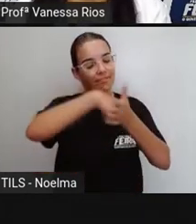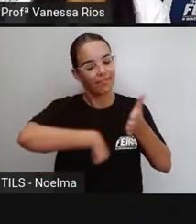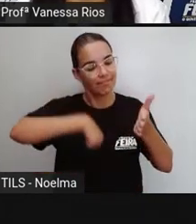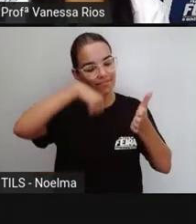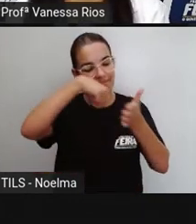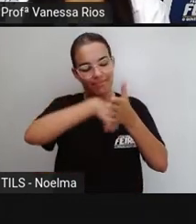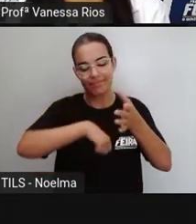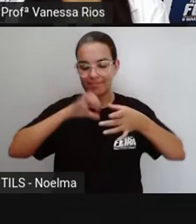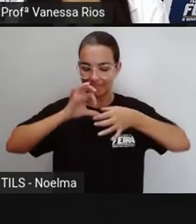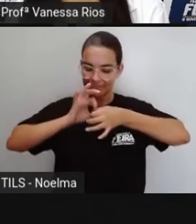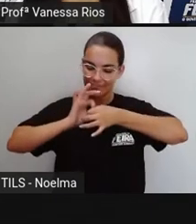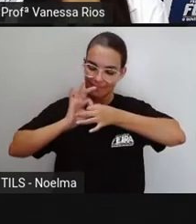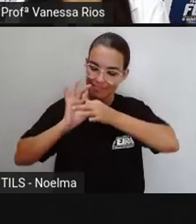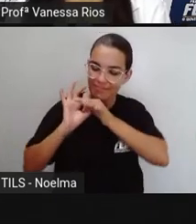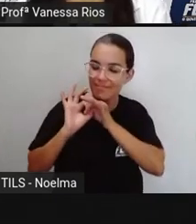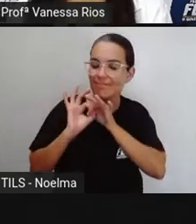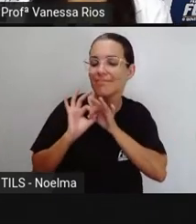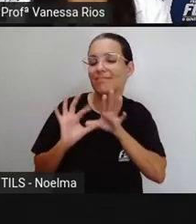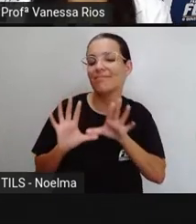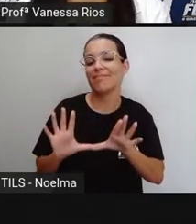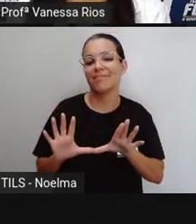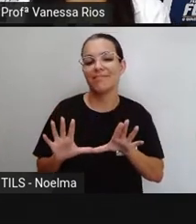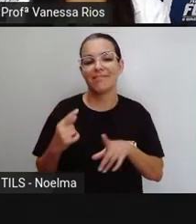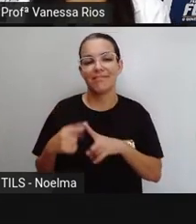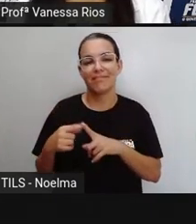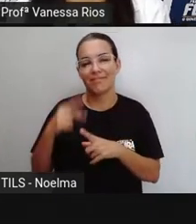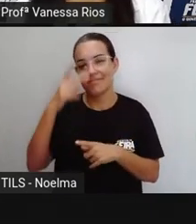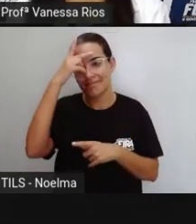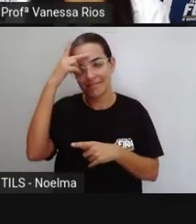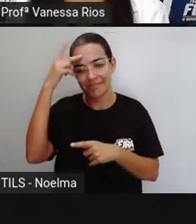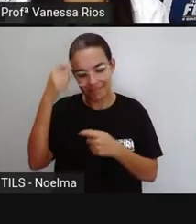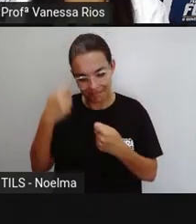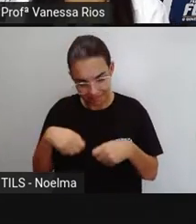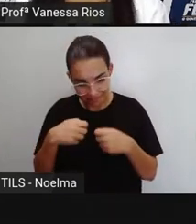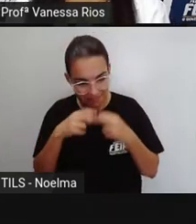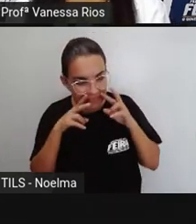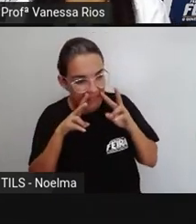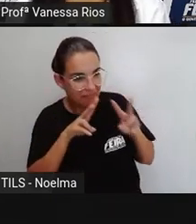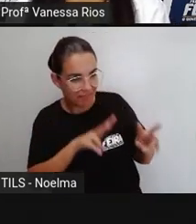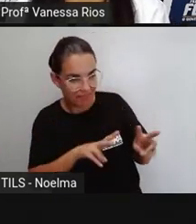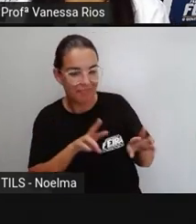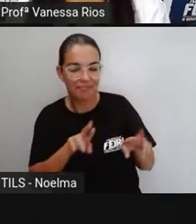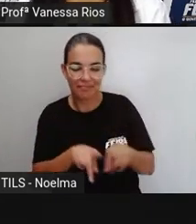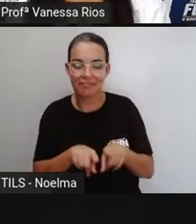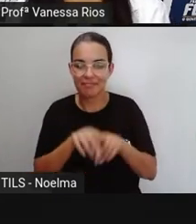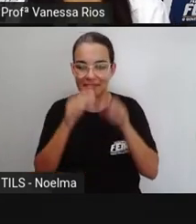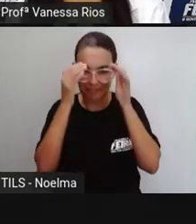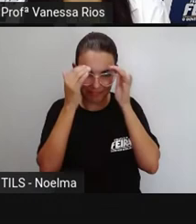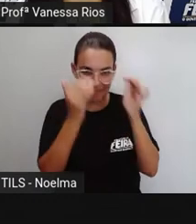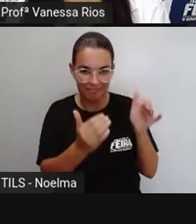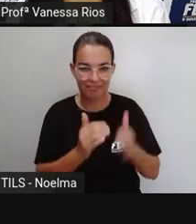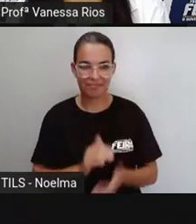suas vontades, as suas necessidades, sendo observadas e respeitadas.